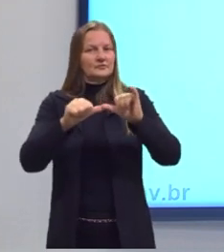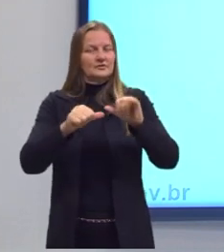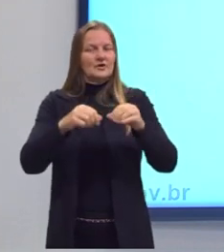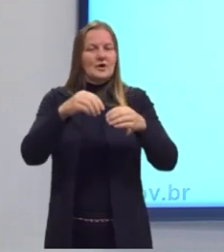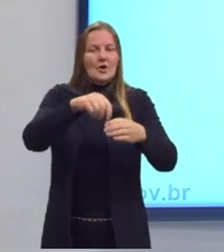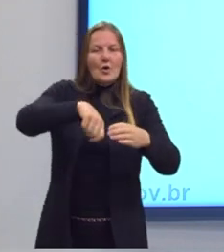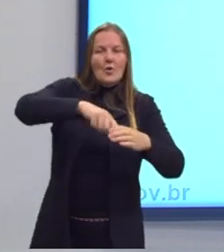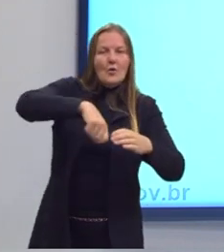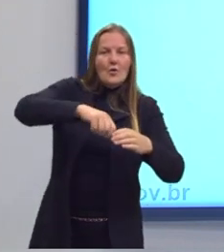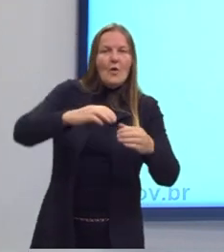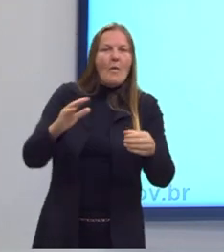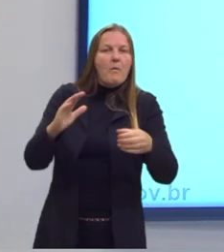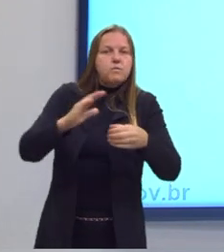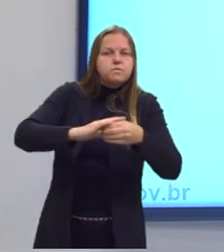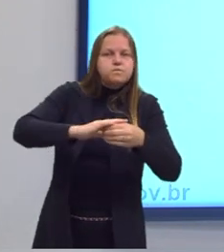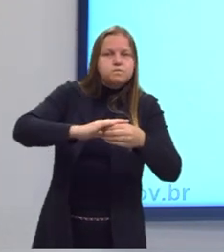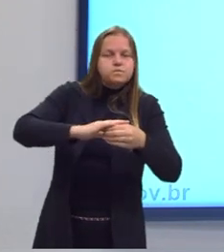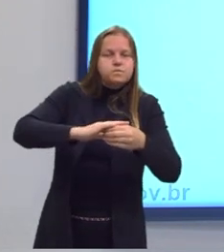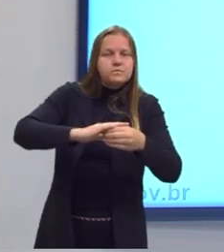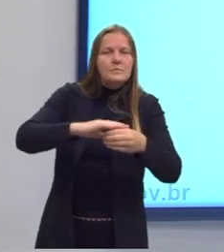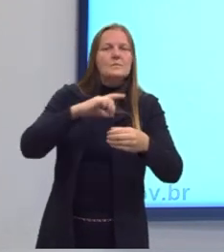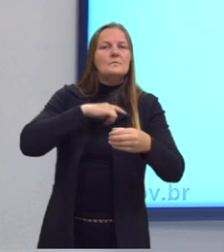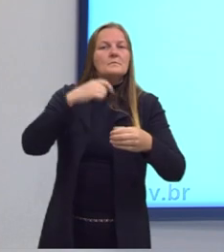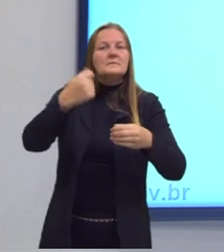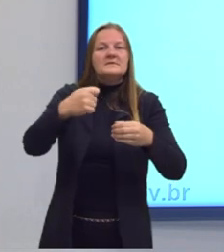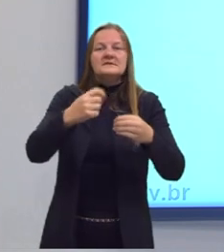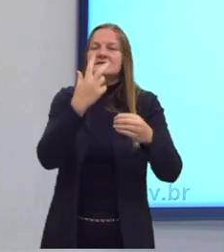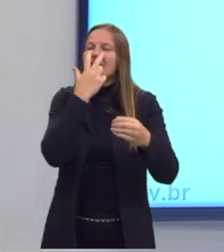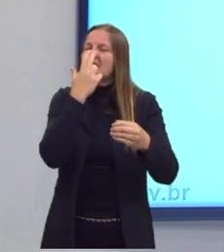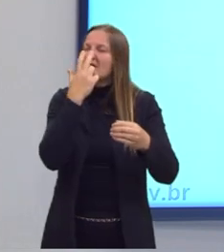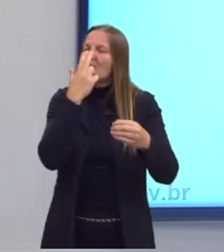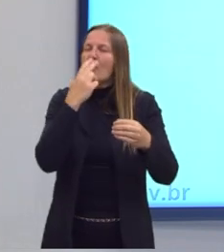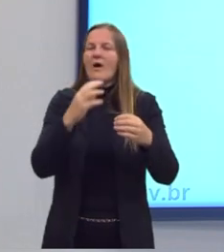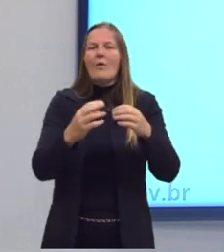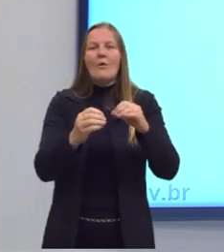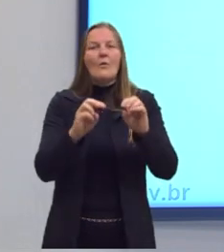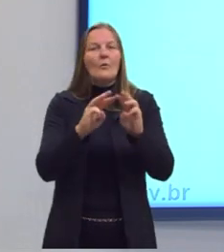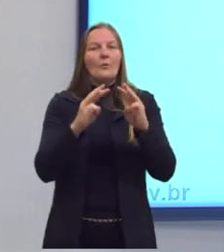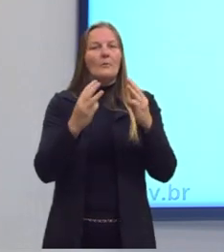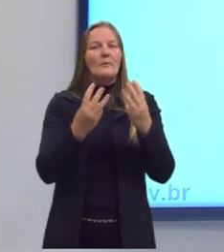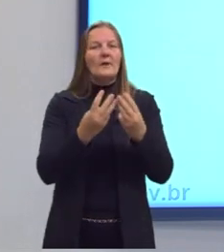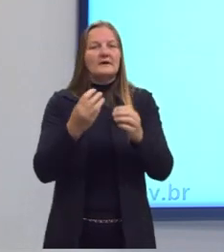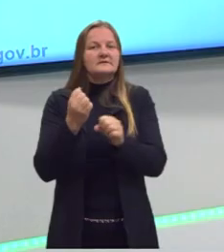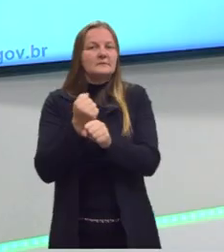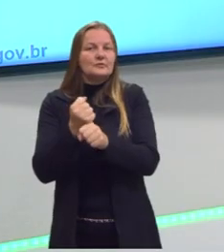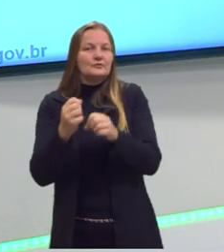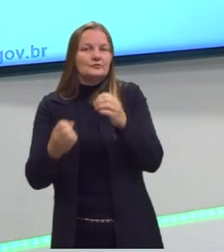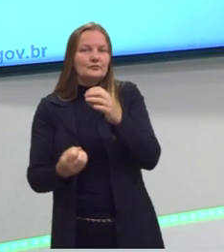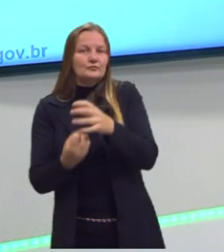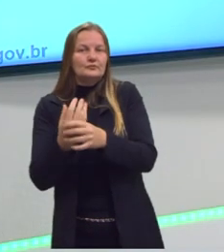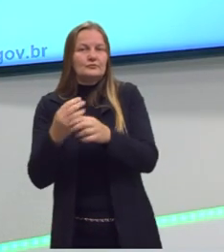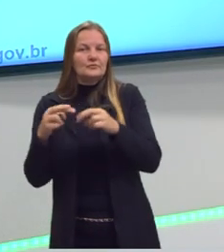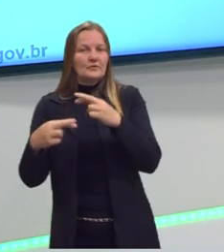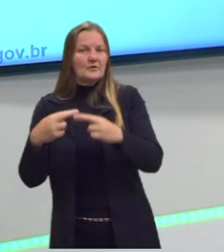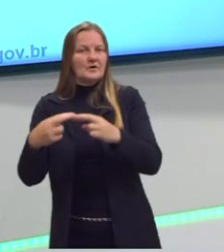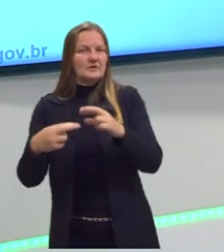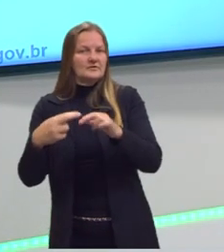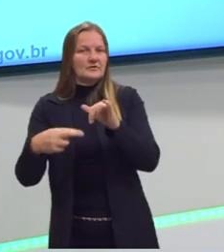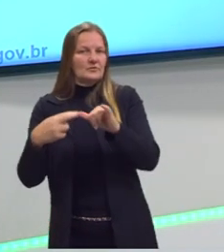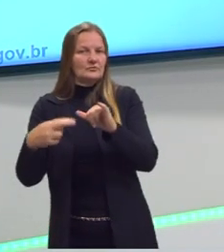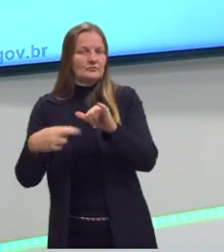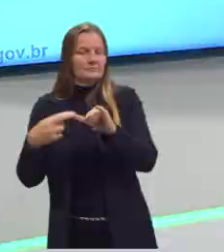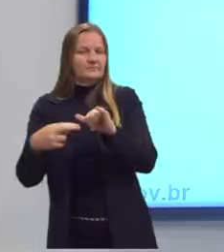recipiente fechado, ela tem que ser igual à soma das massas dos produtos da reação, tá?